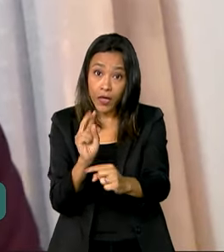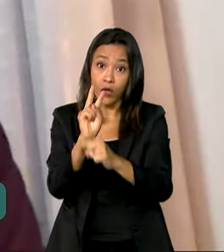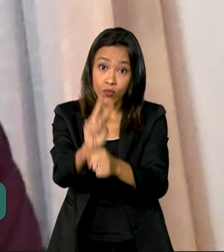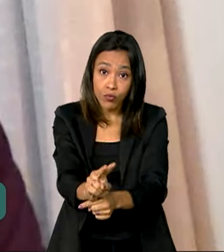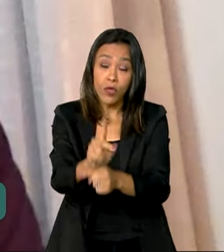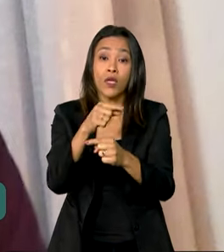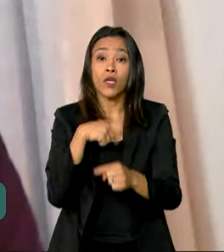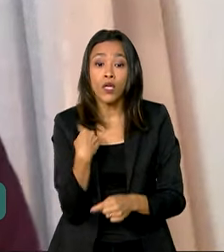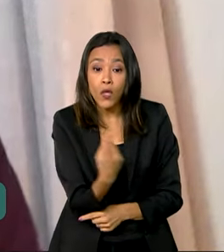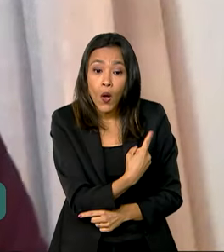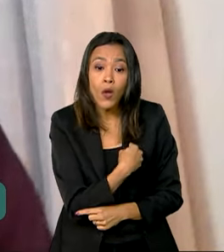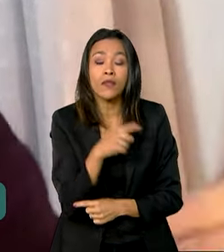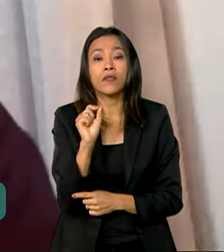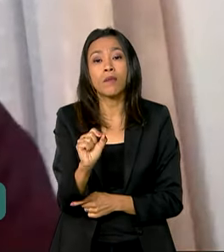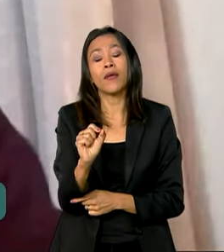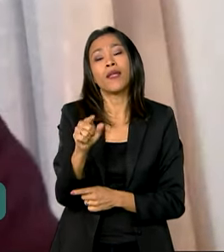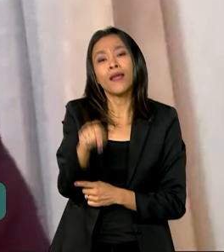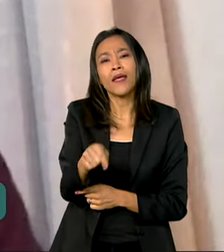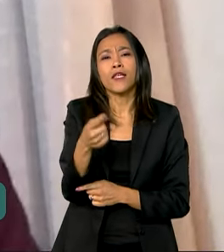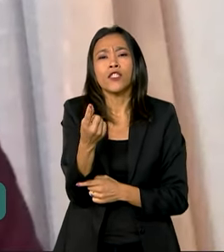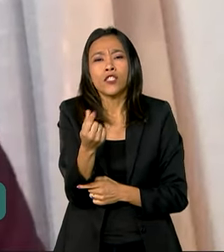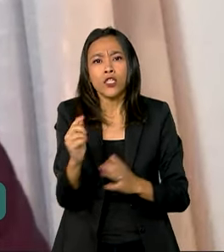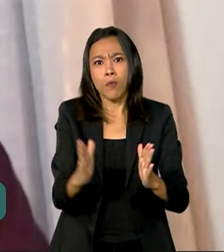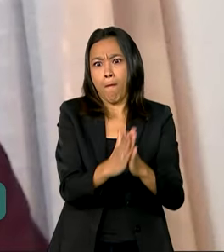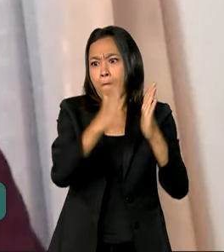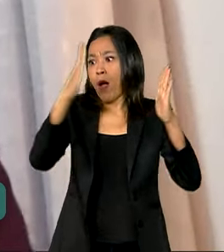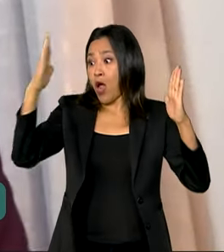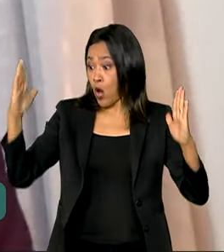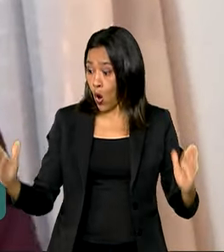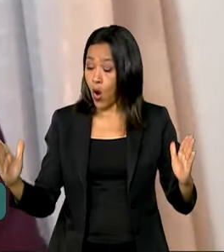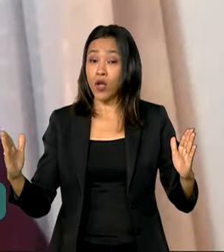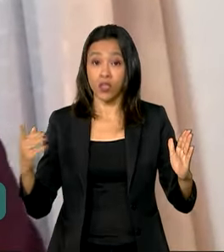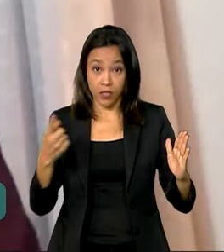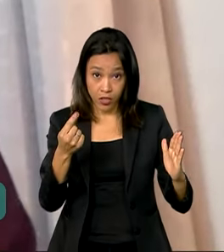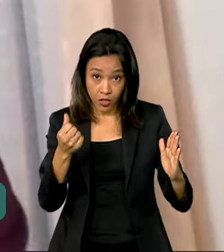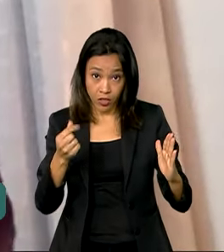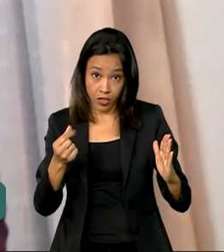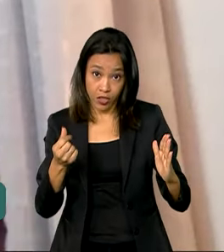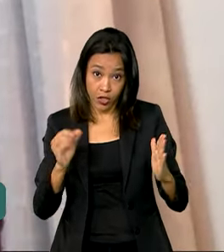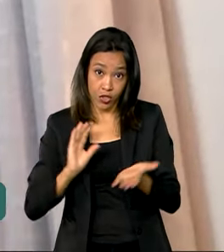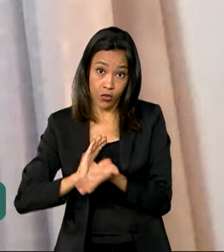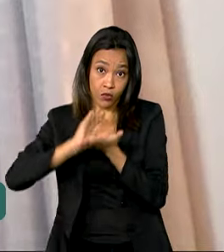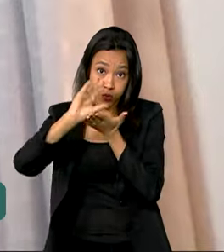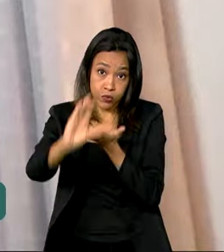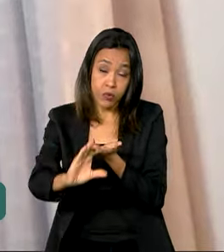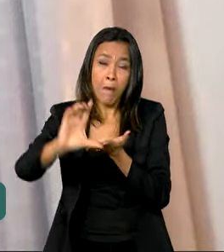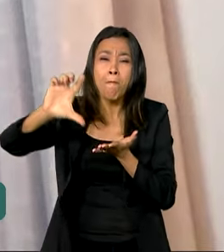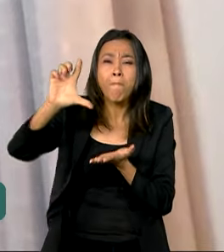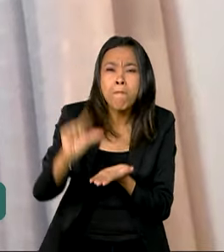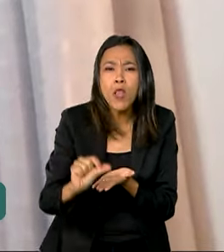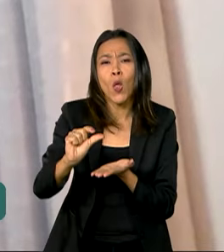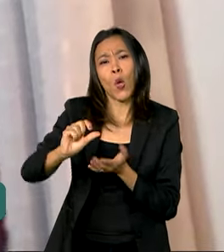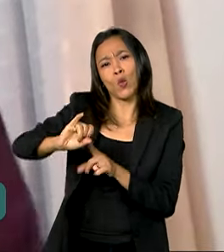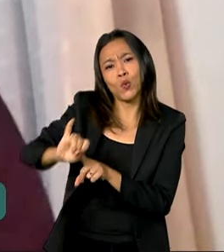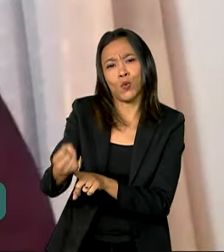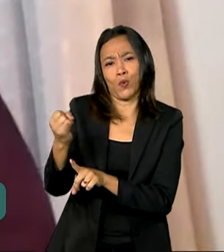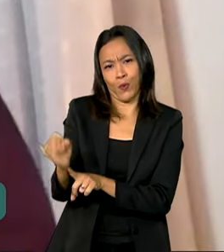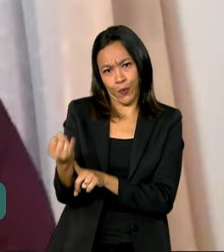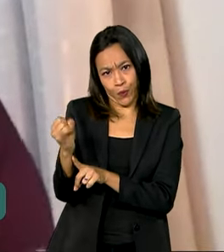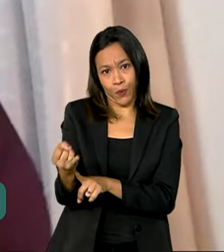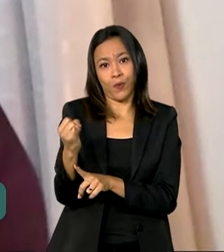dedicados naqueles investimentos de longo prazo e que oferecemos também as menores taxas de juros